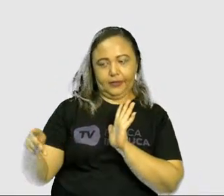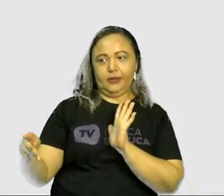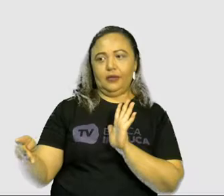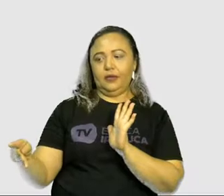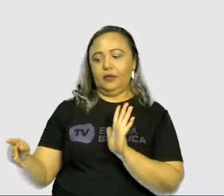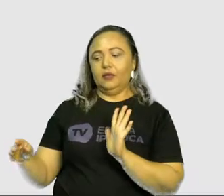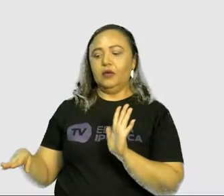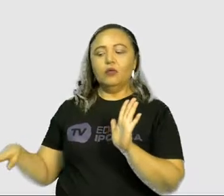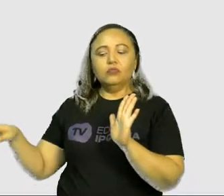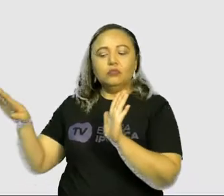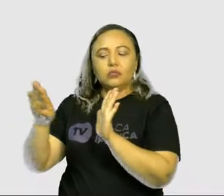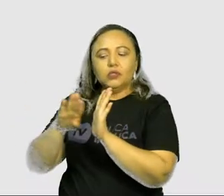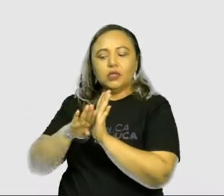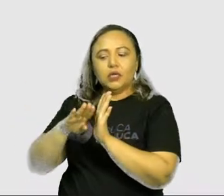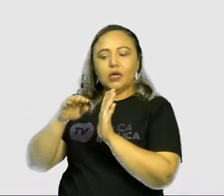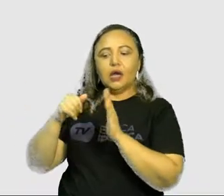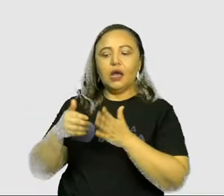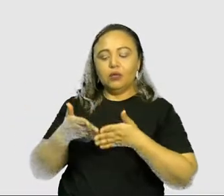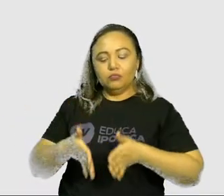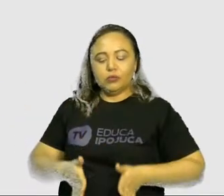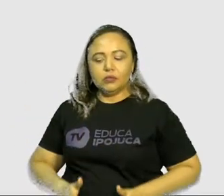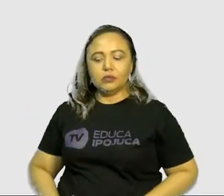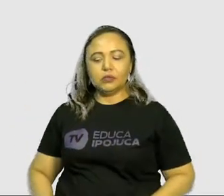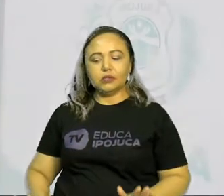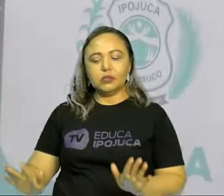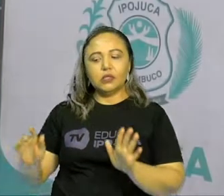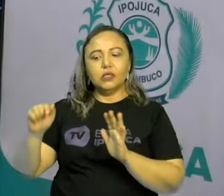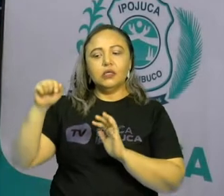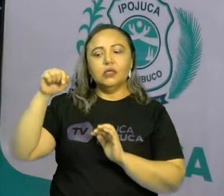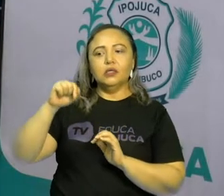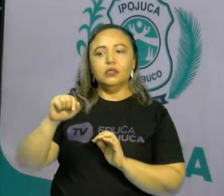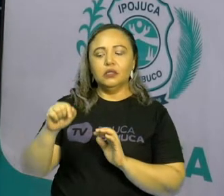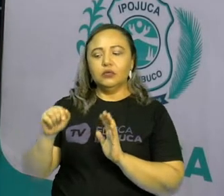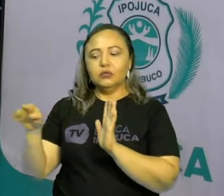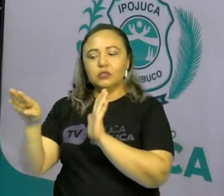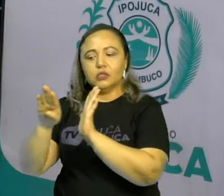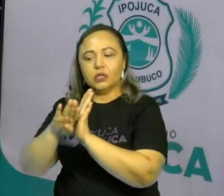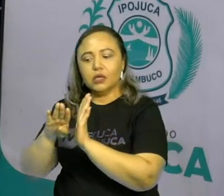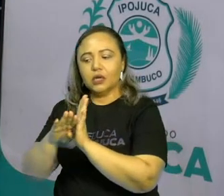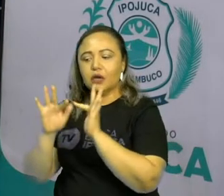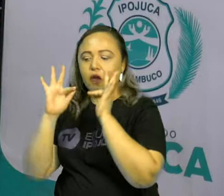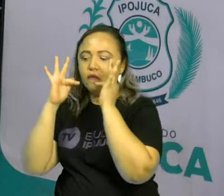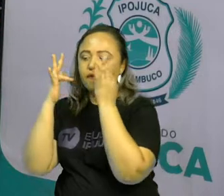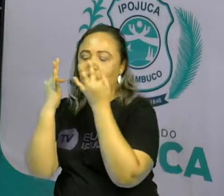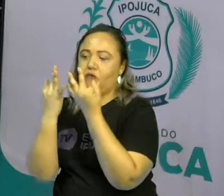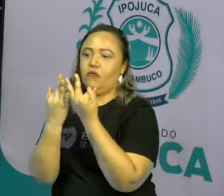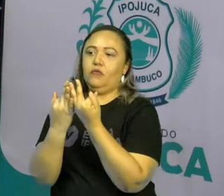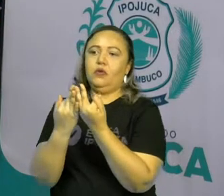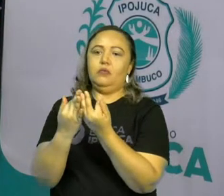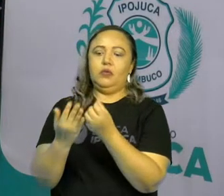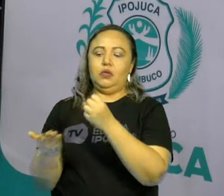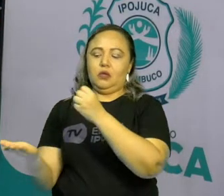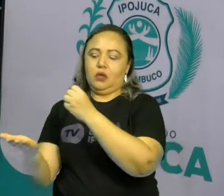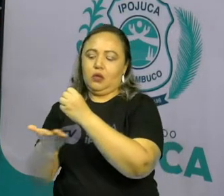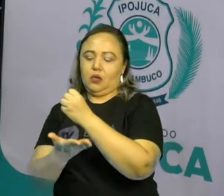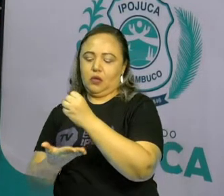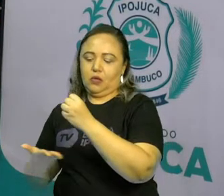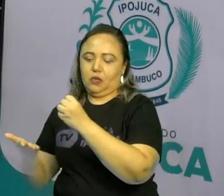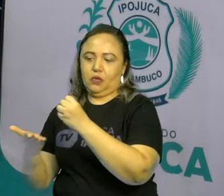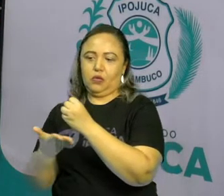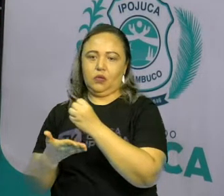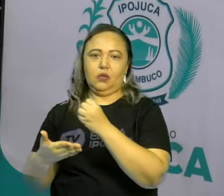chegar no mundo em que vive. Então, a família é a base, é a